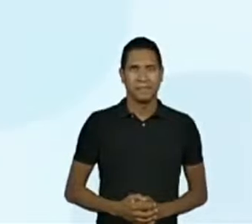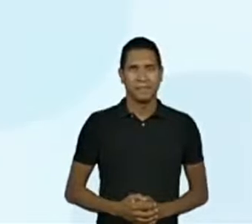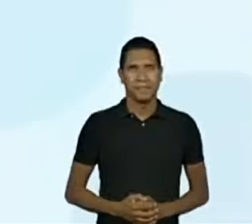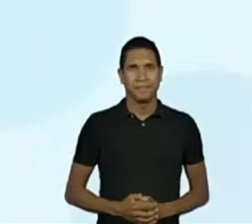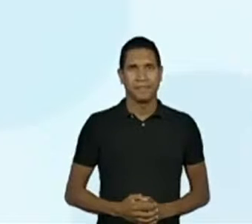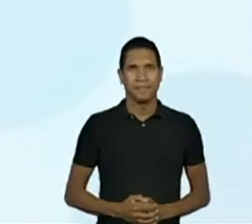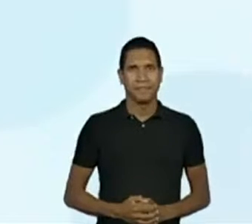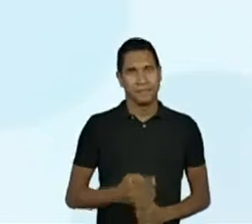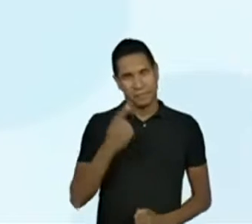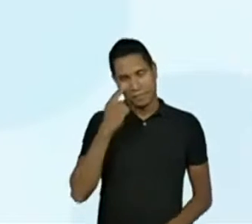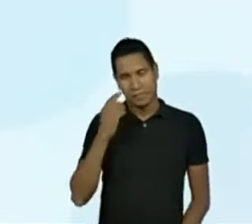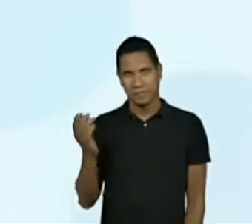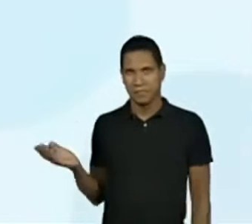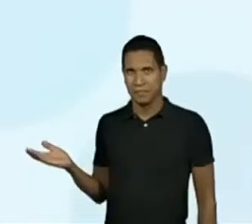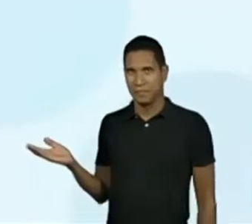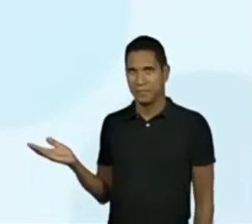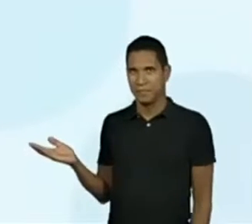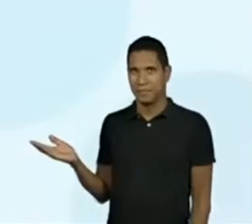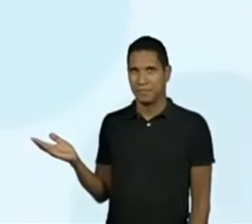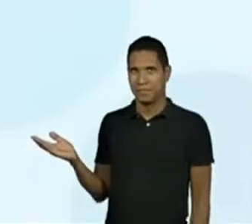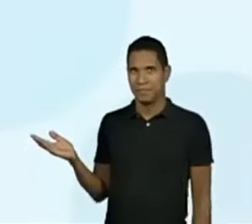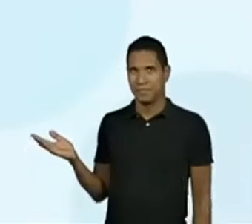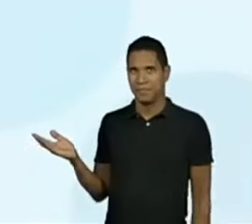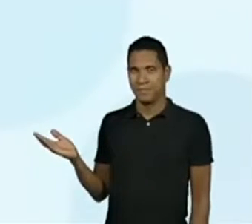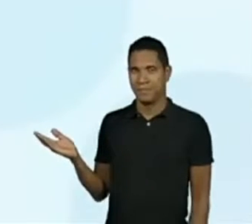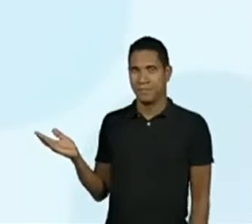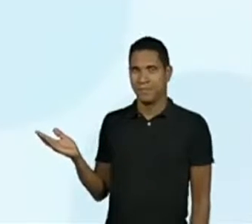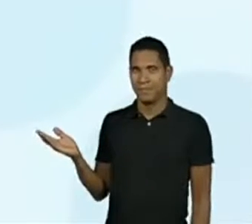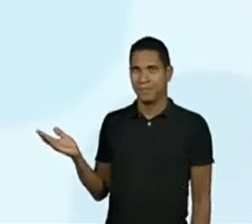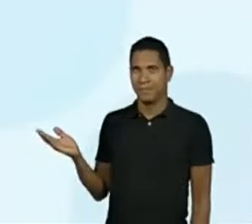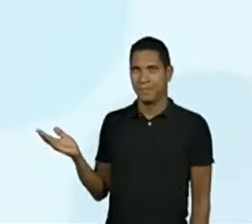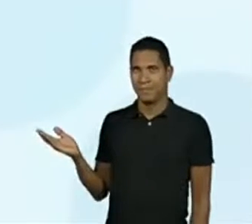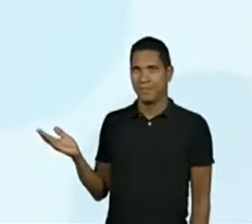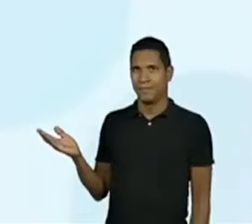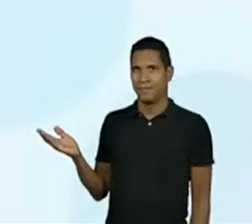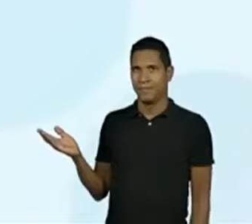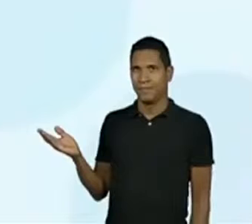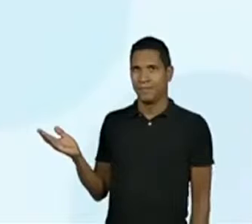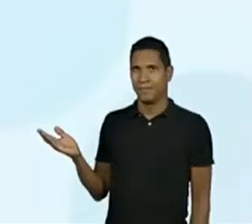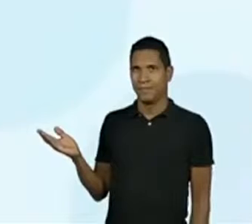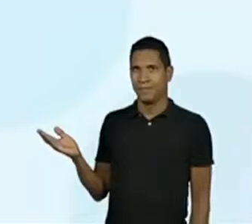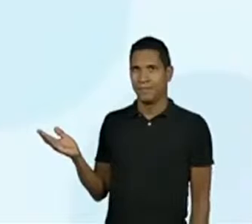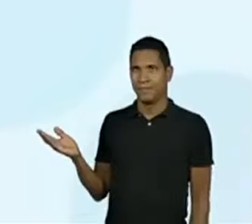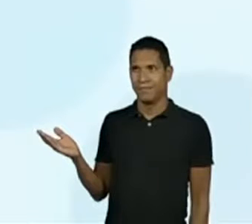o 9